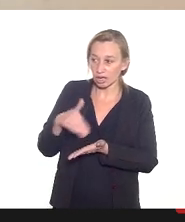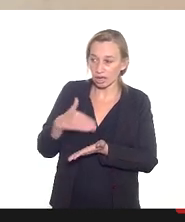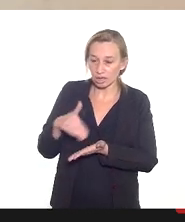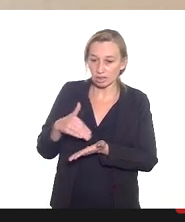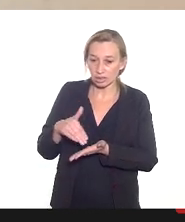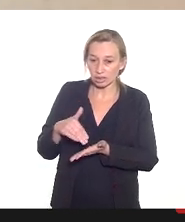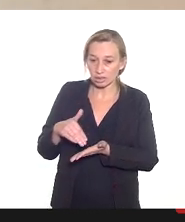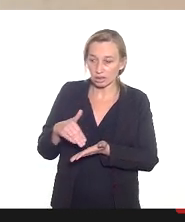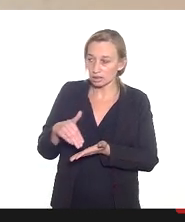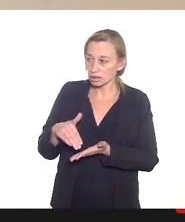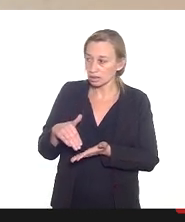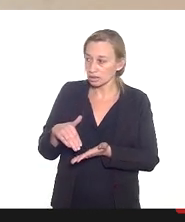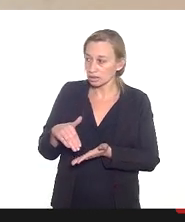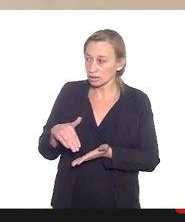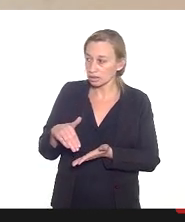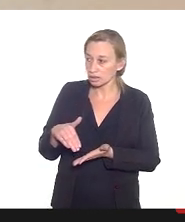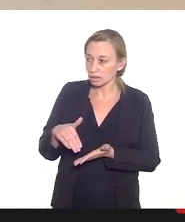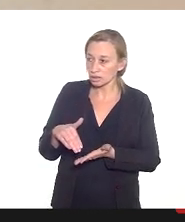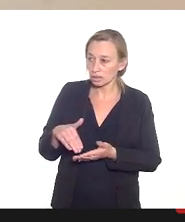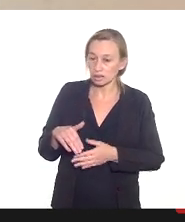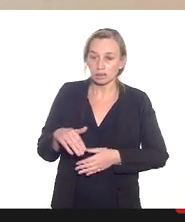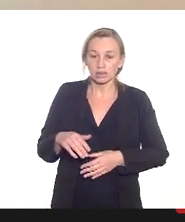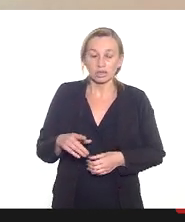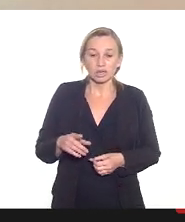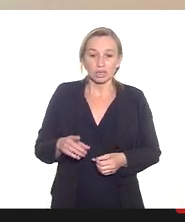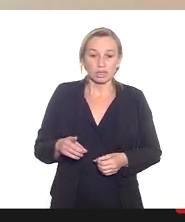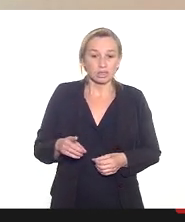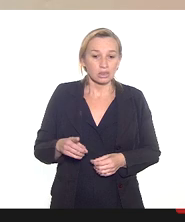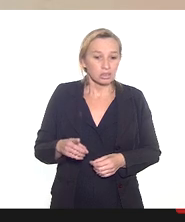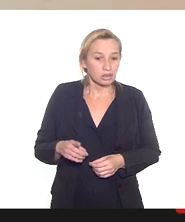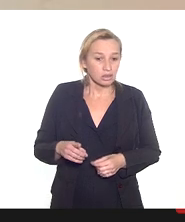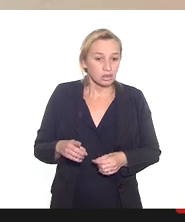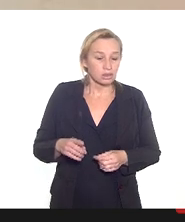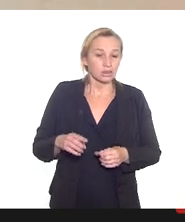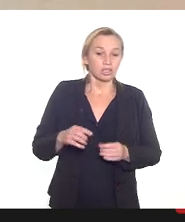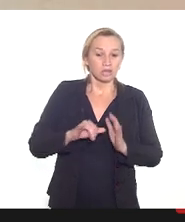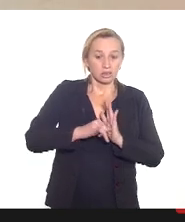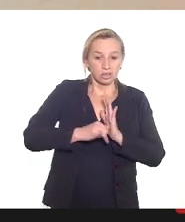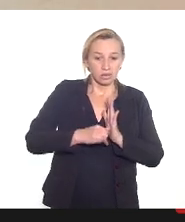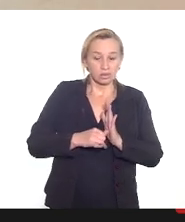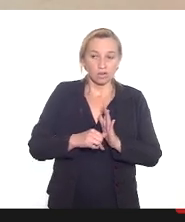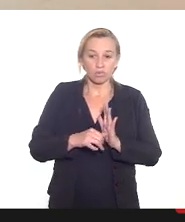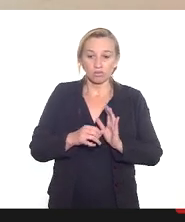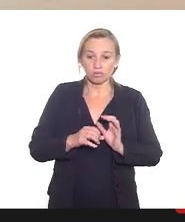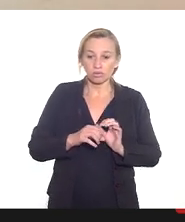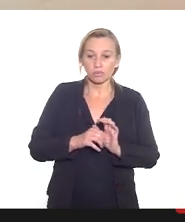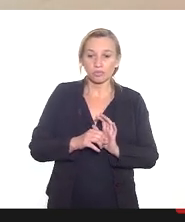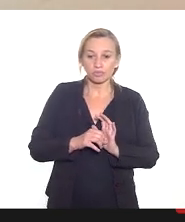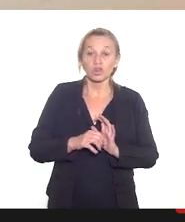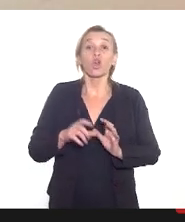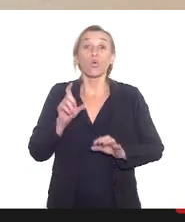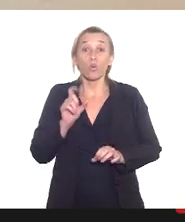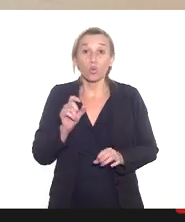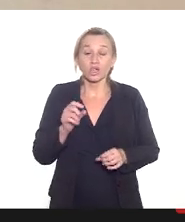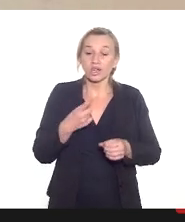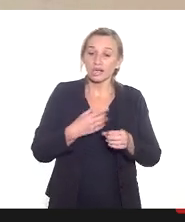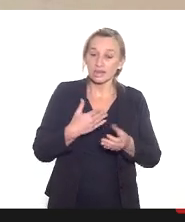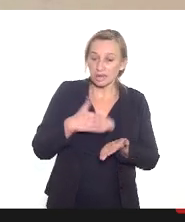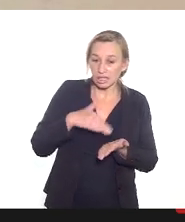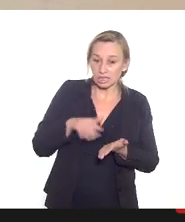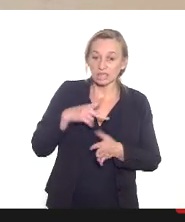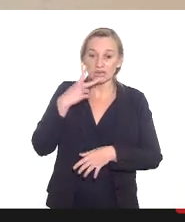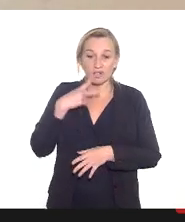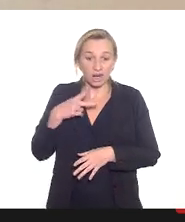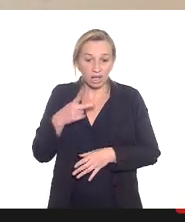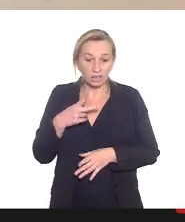publicação da resolução assinada pelo secretário no diário oficial ambas estão no diário oficial então o que a secretaria está orientando nessa